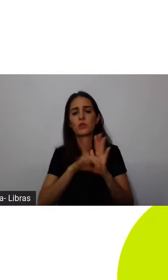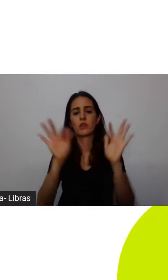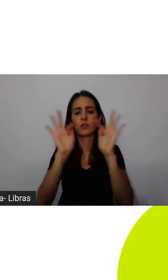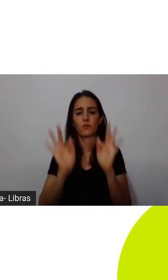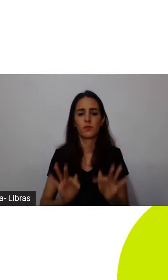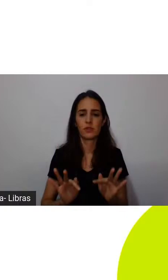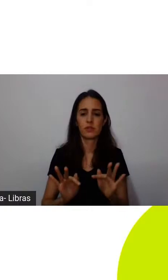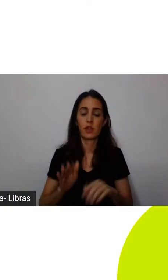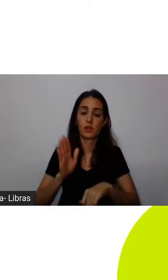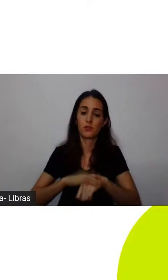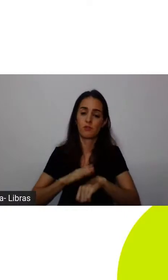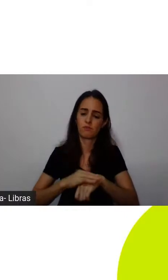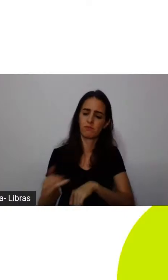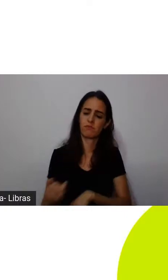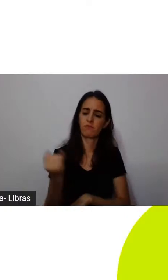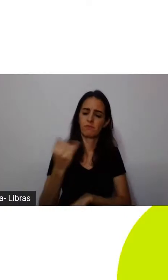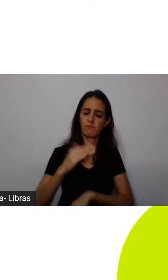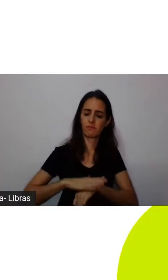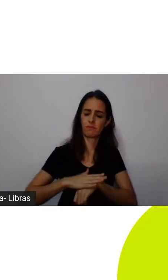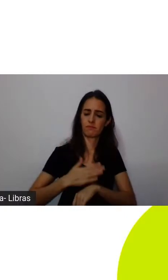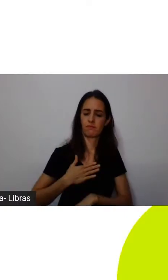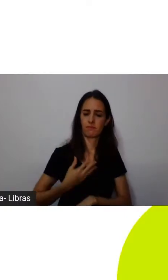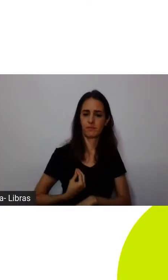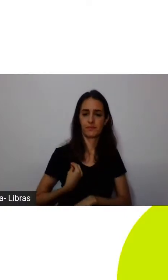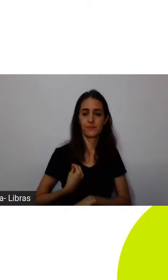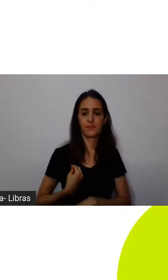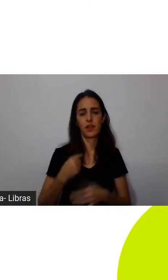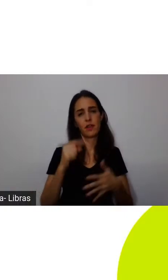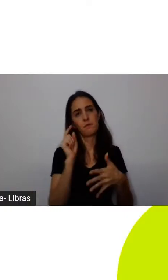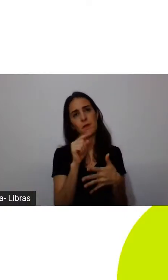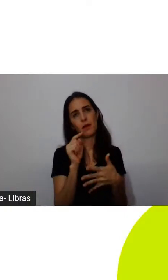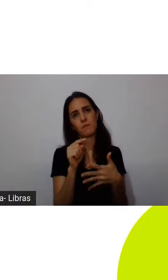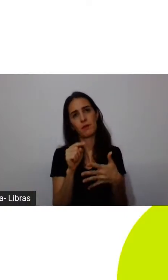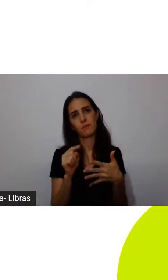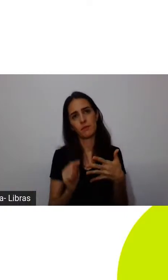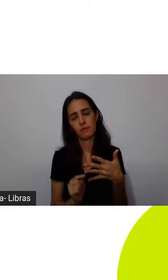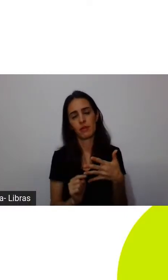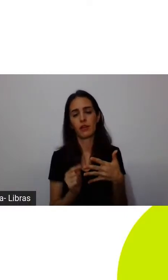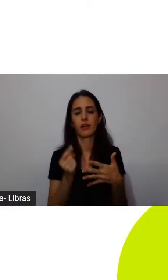redefine o que importa para ele justamente vendo